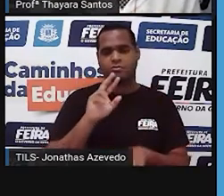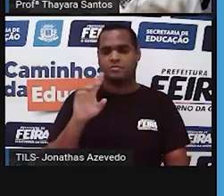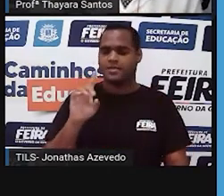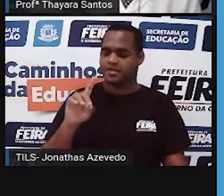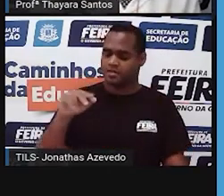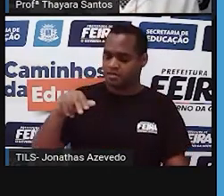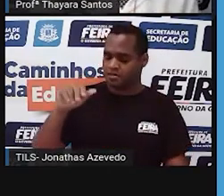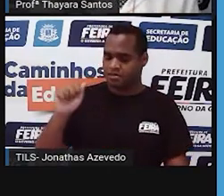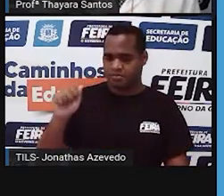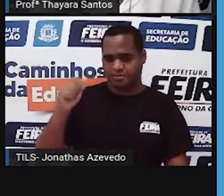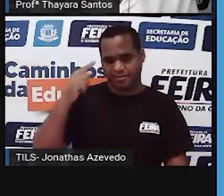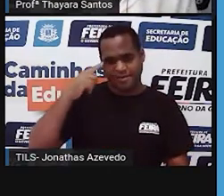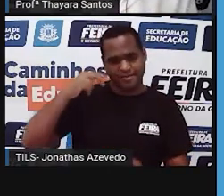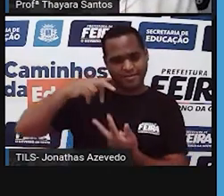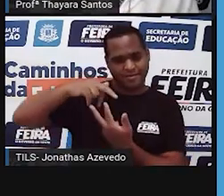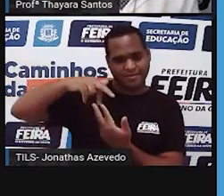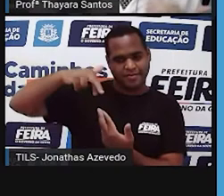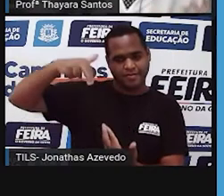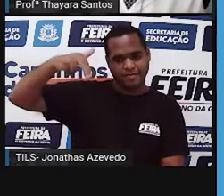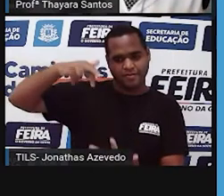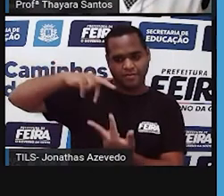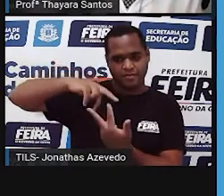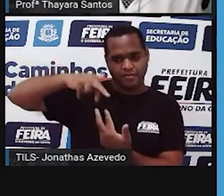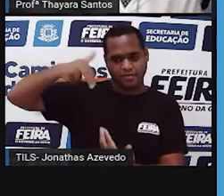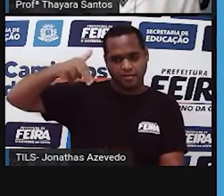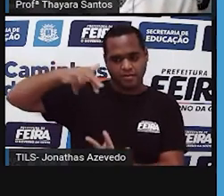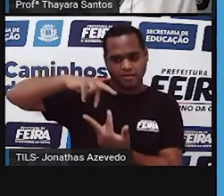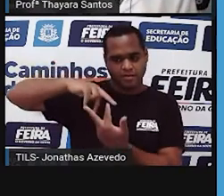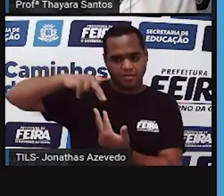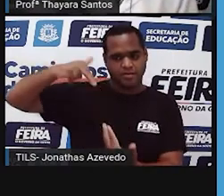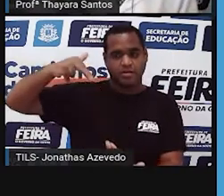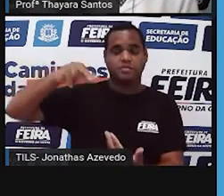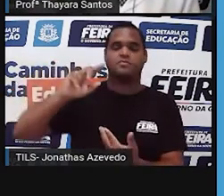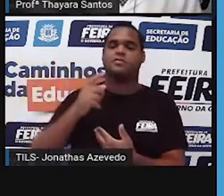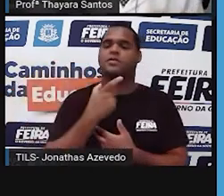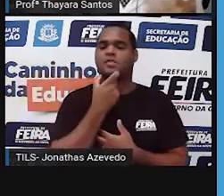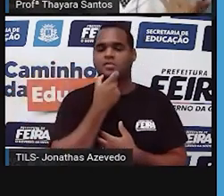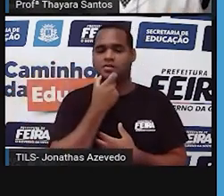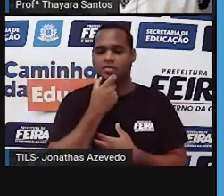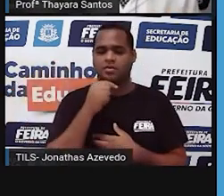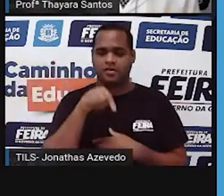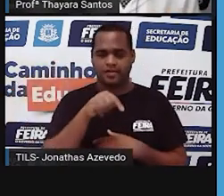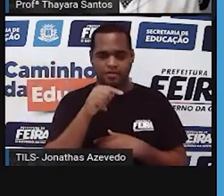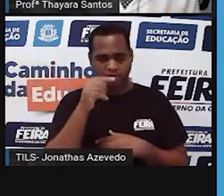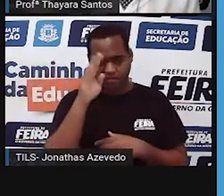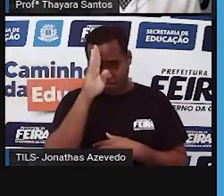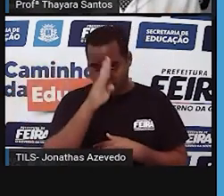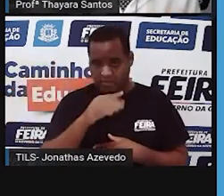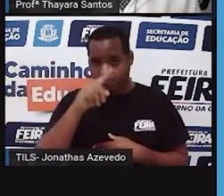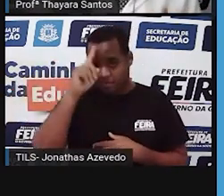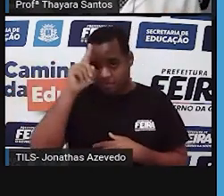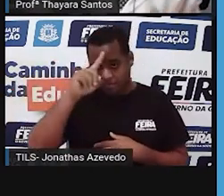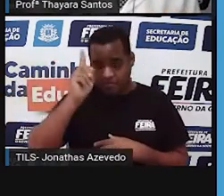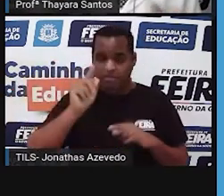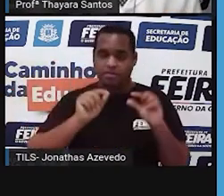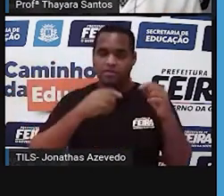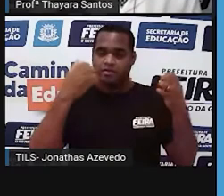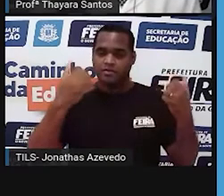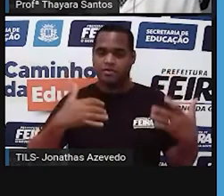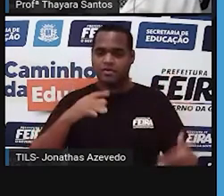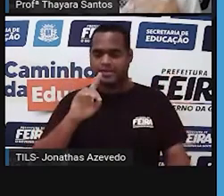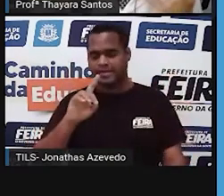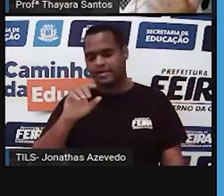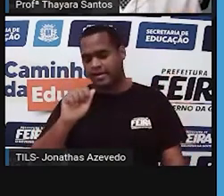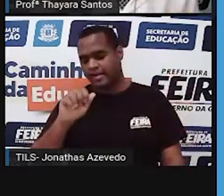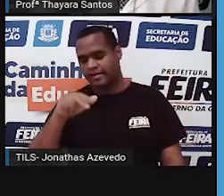sigla que é o DNA. Isso porque ela vem do inglês. Se você aqui no Brasil tivesse inventado essa sigla, ela seria ADN.